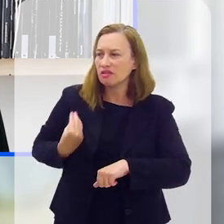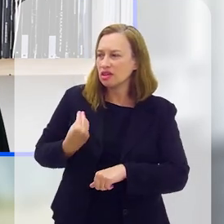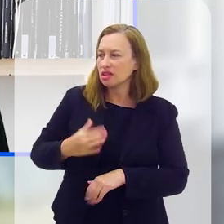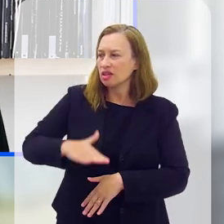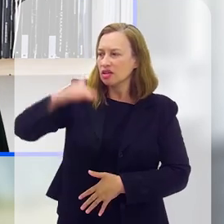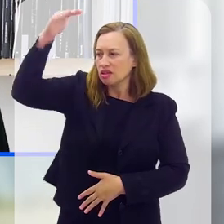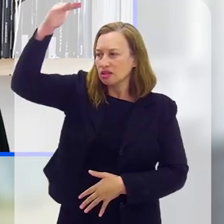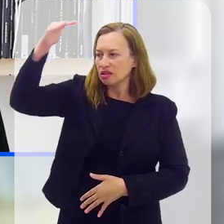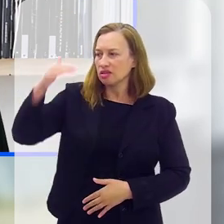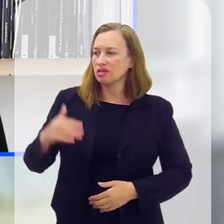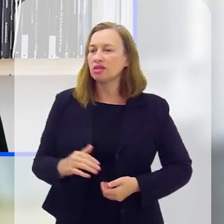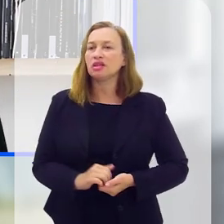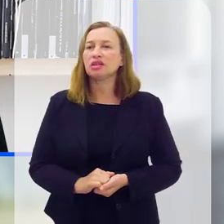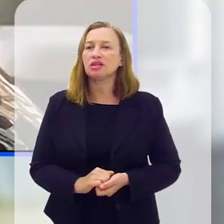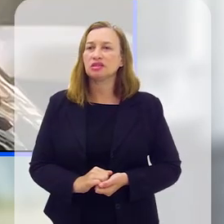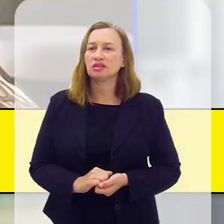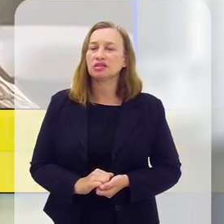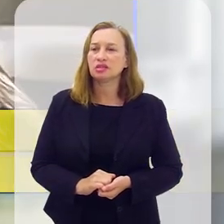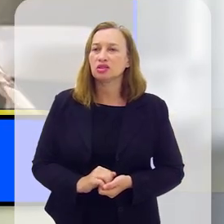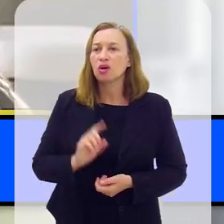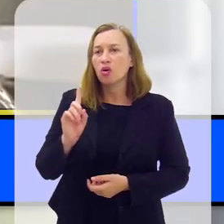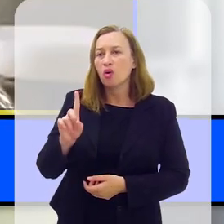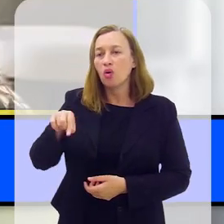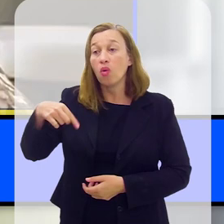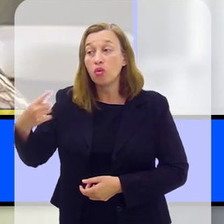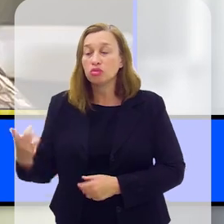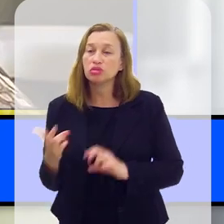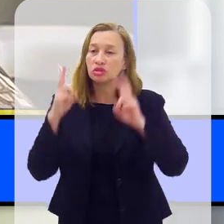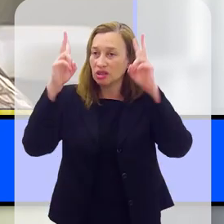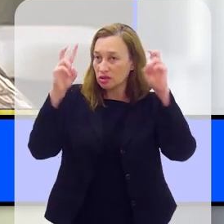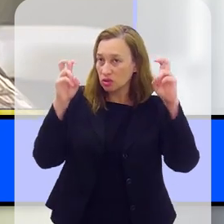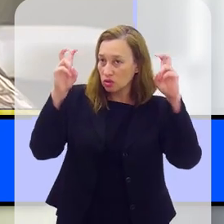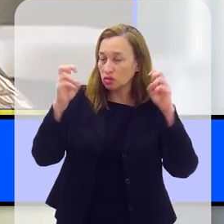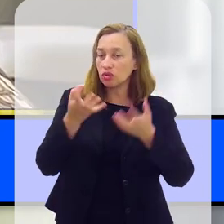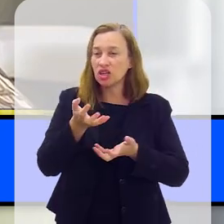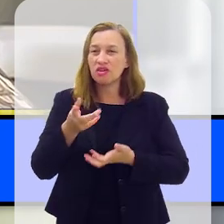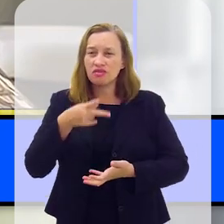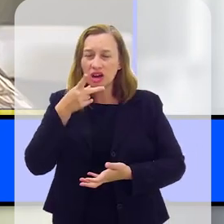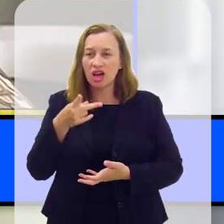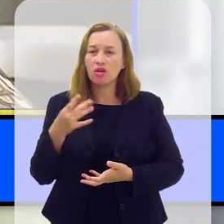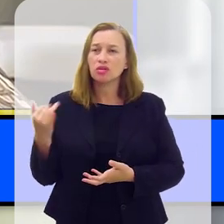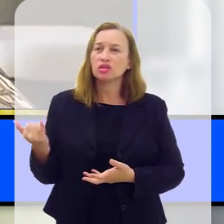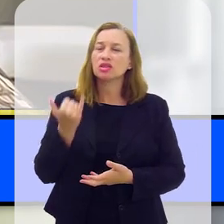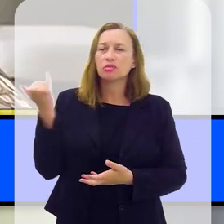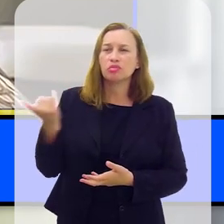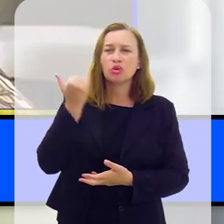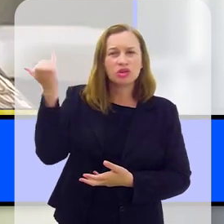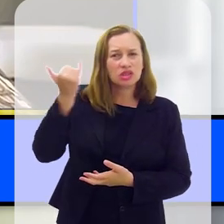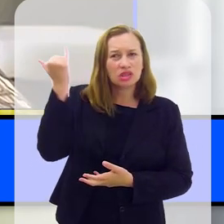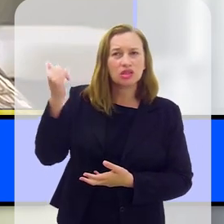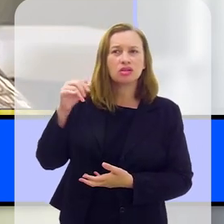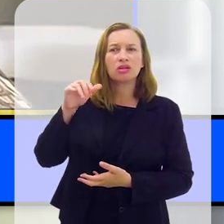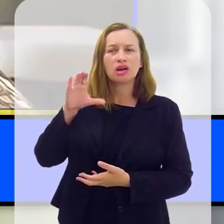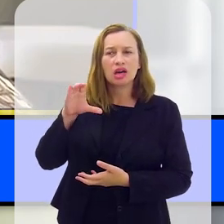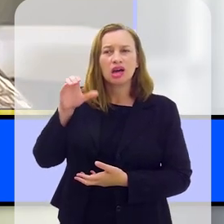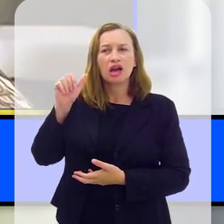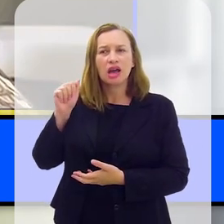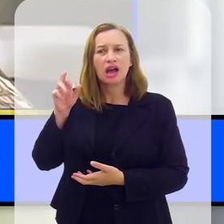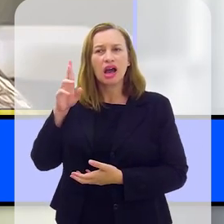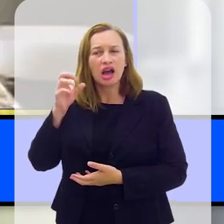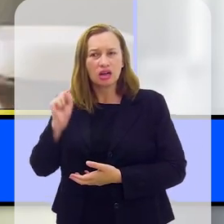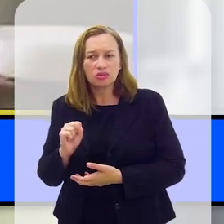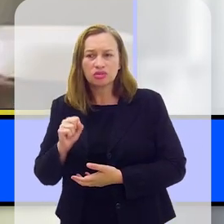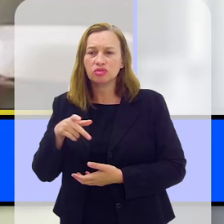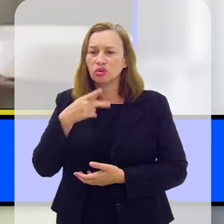profissional na vida adulta. entre vários outros fatores, várias questões, eu queria salientar uma coisa importante que o Carlos